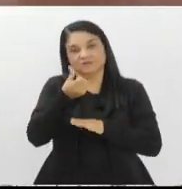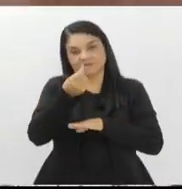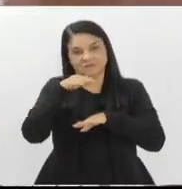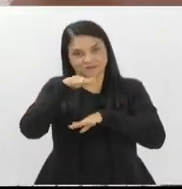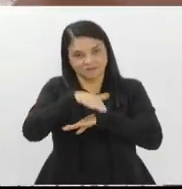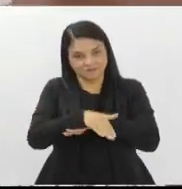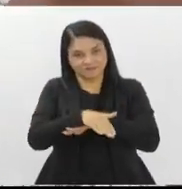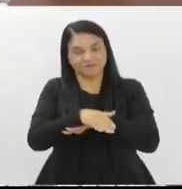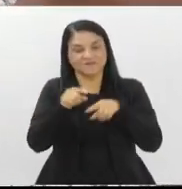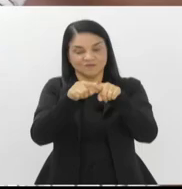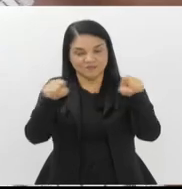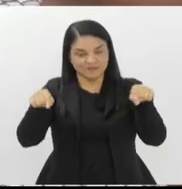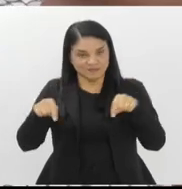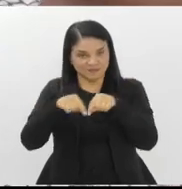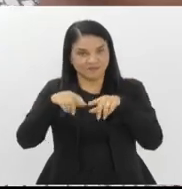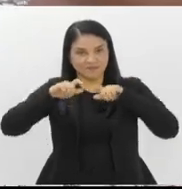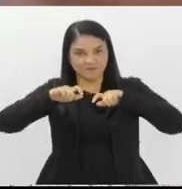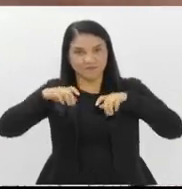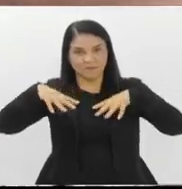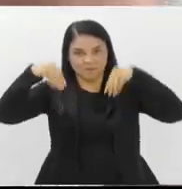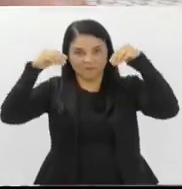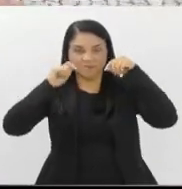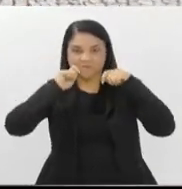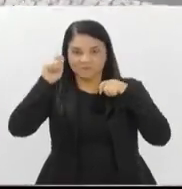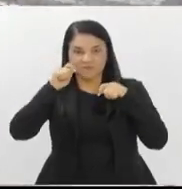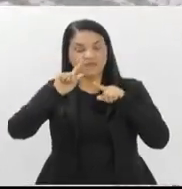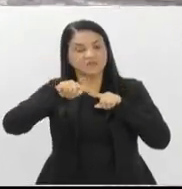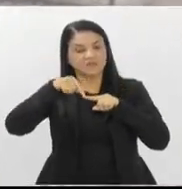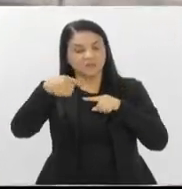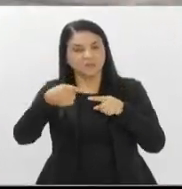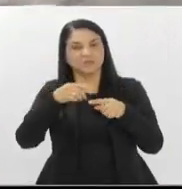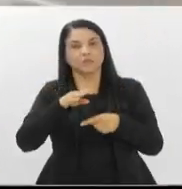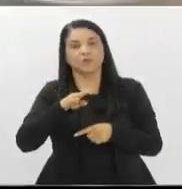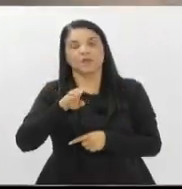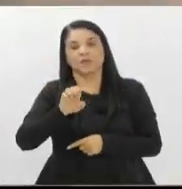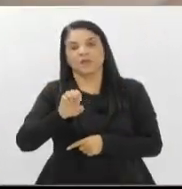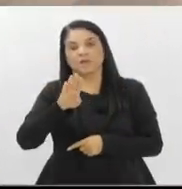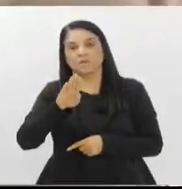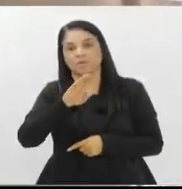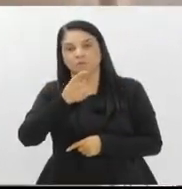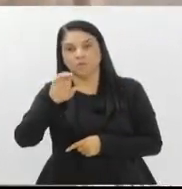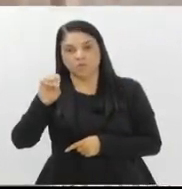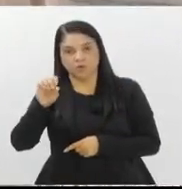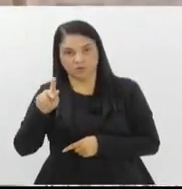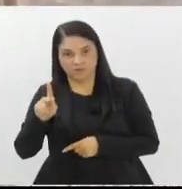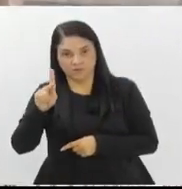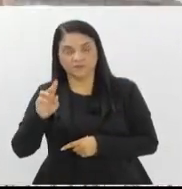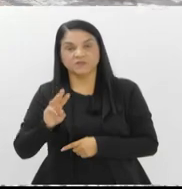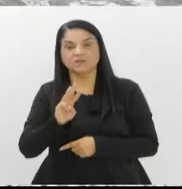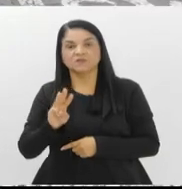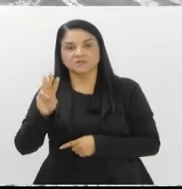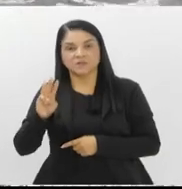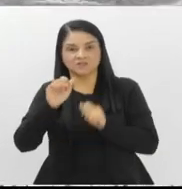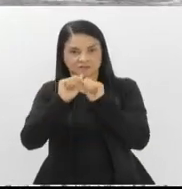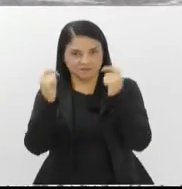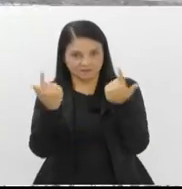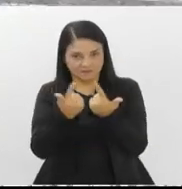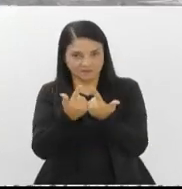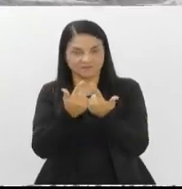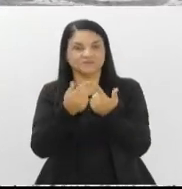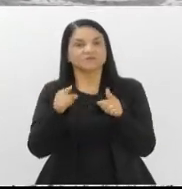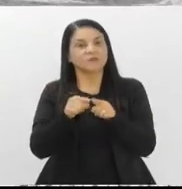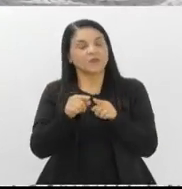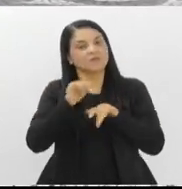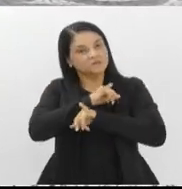Tiradentes. E posteriormente nós teremos um e-book que será disponibilizado no site da Assembleia. E eu deixo aqui também uma recomendação muito feliz